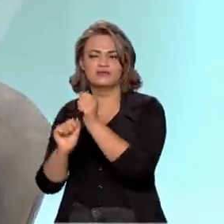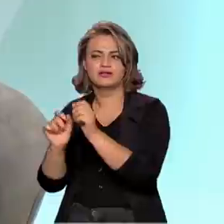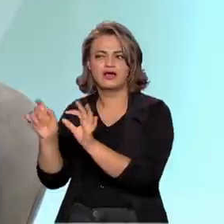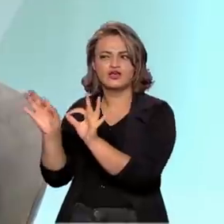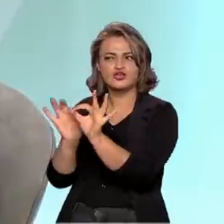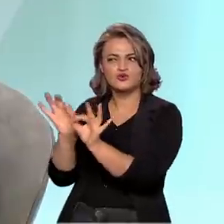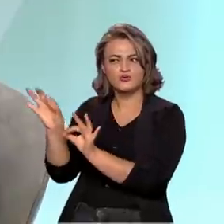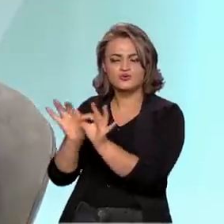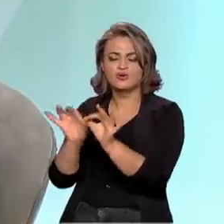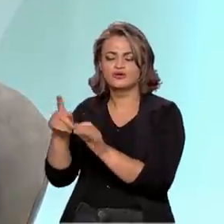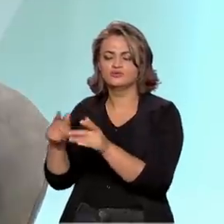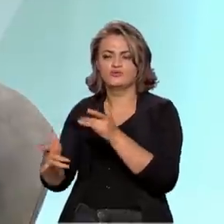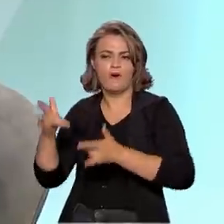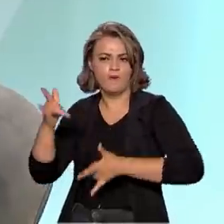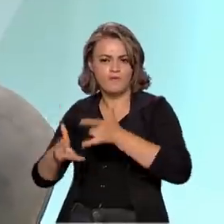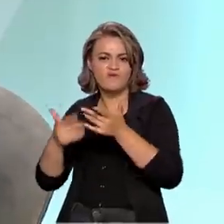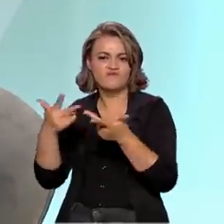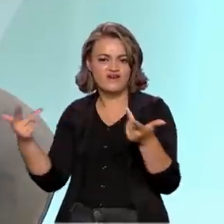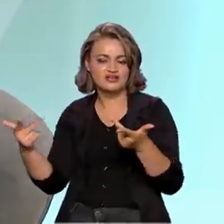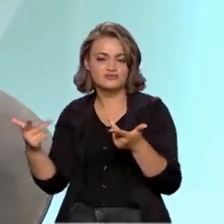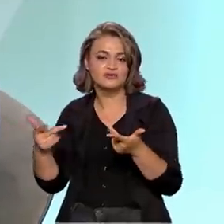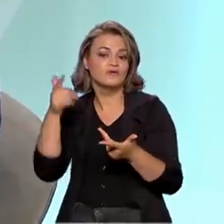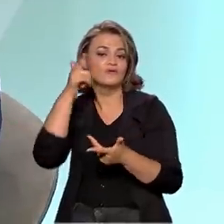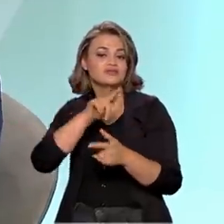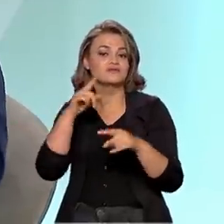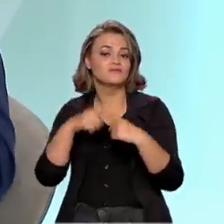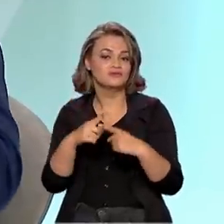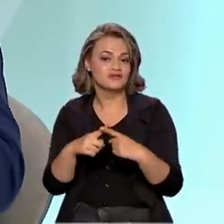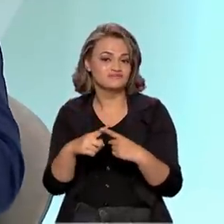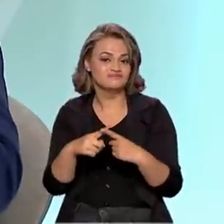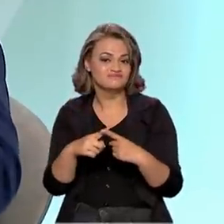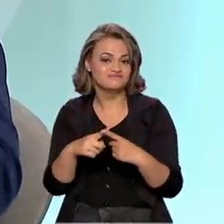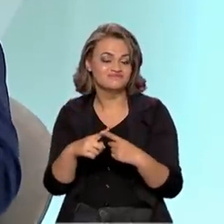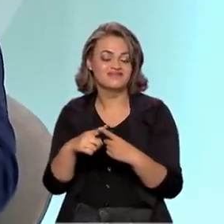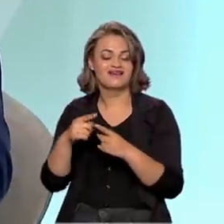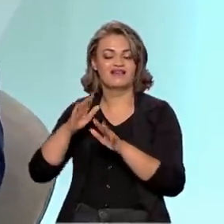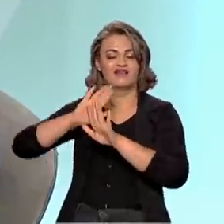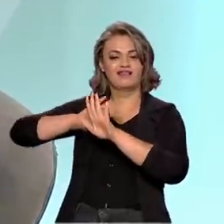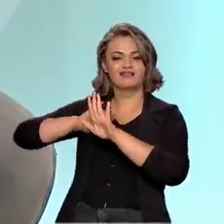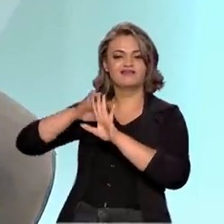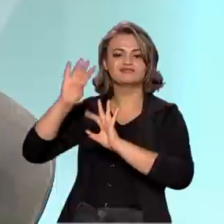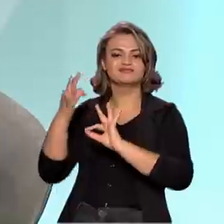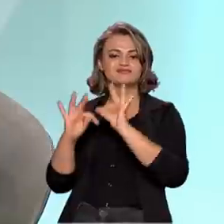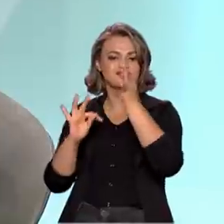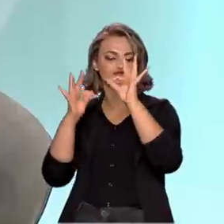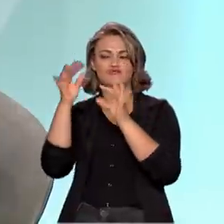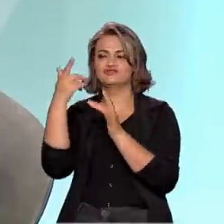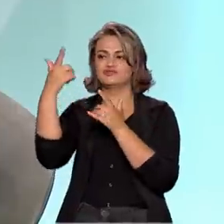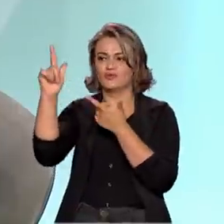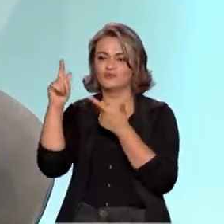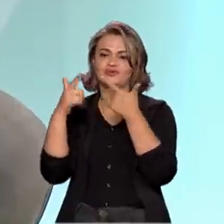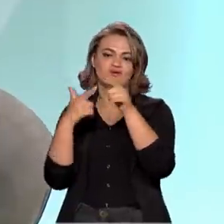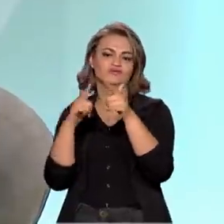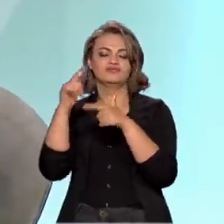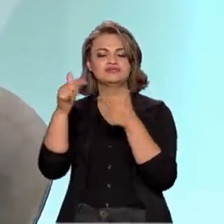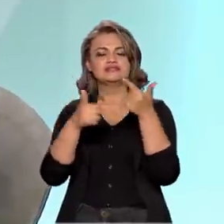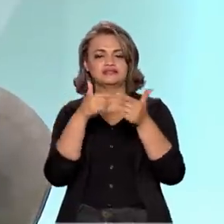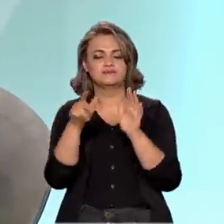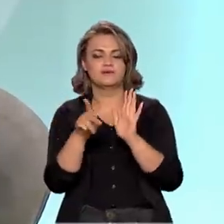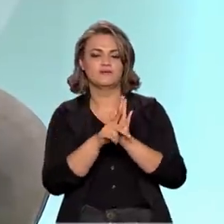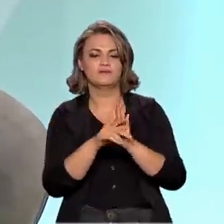ainda mais rápidas, braços robóticos, etc., precisa também de uma série de tecnologias acessórias que nós desenvolvemos no Ministério.